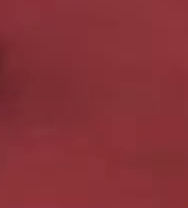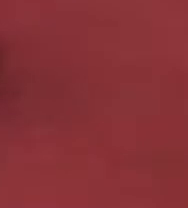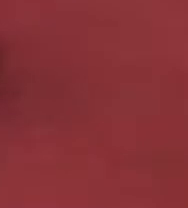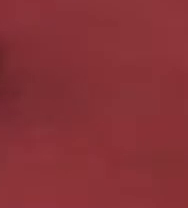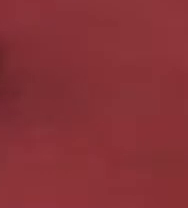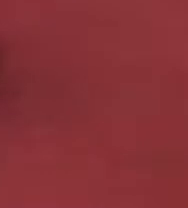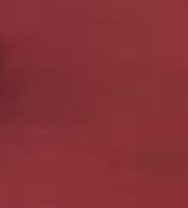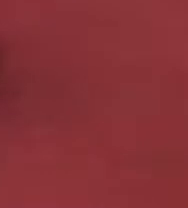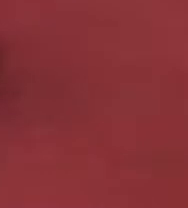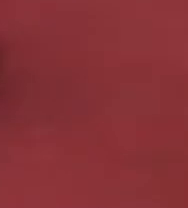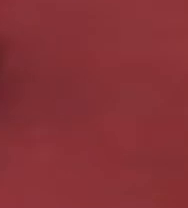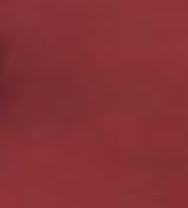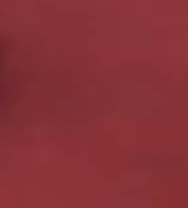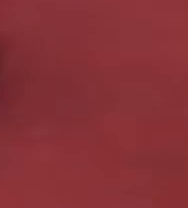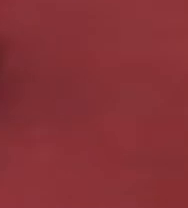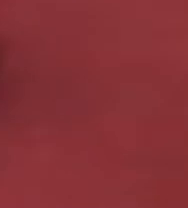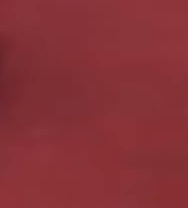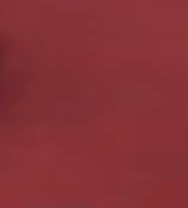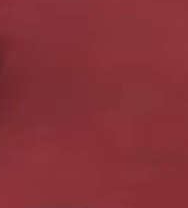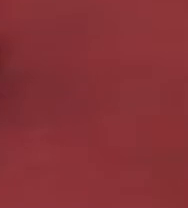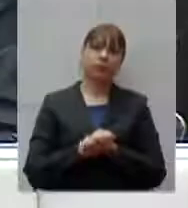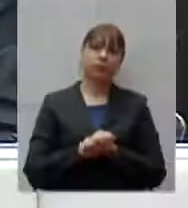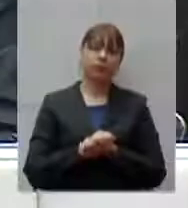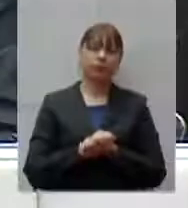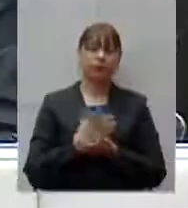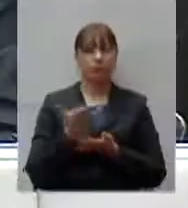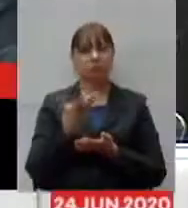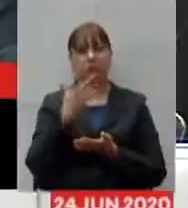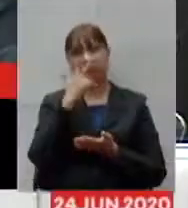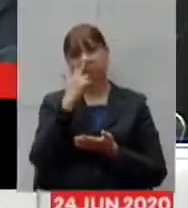projetando não me parece lógico nós